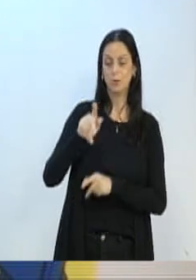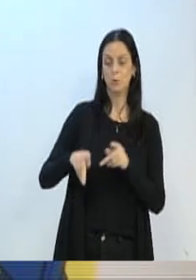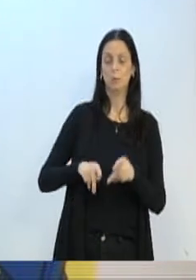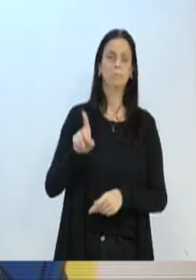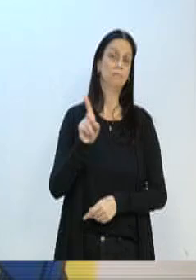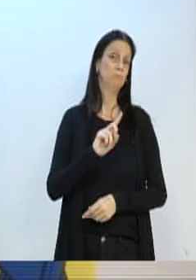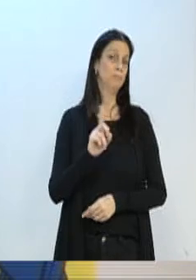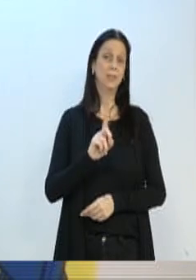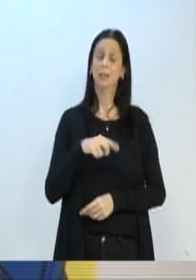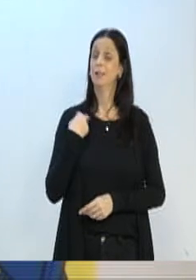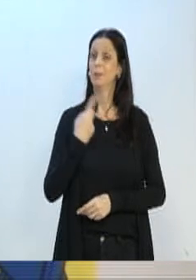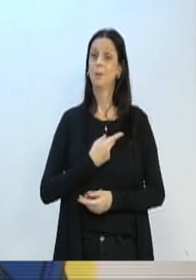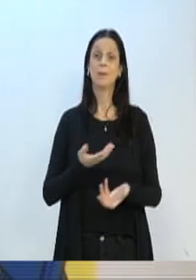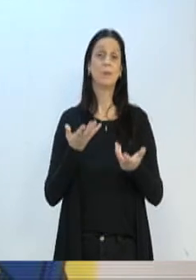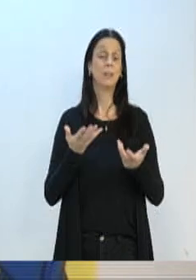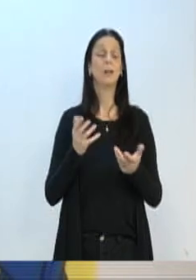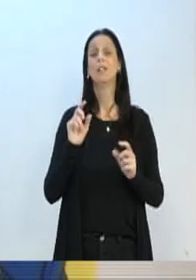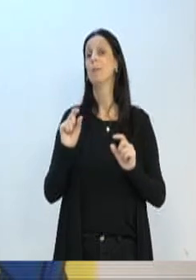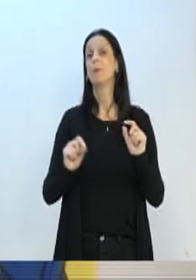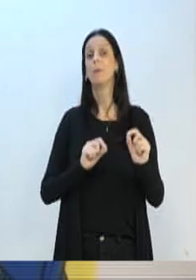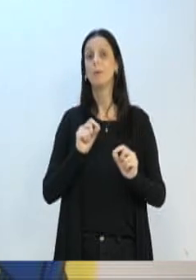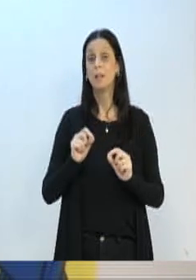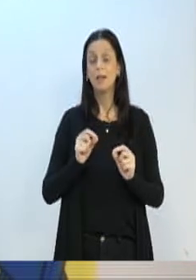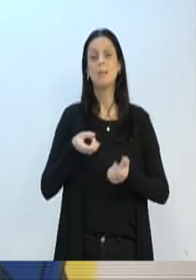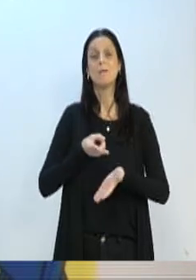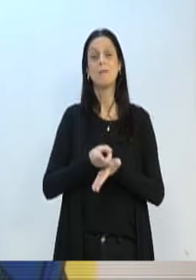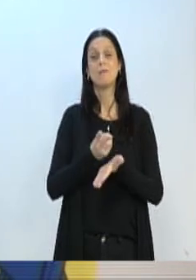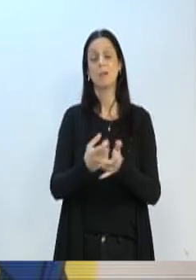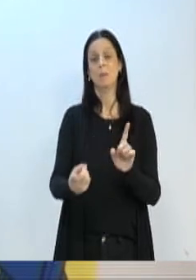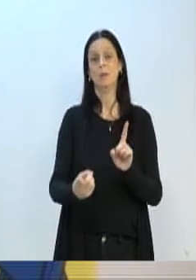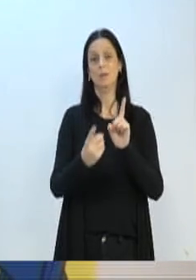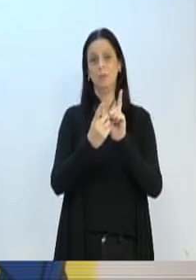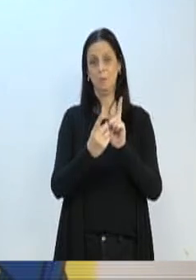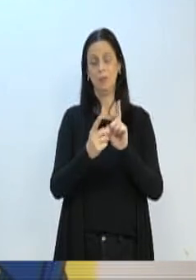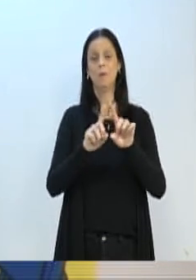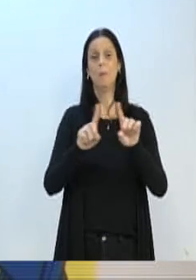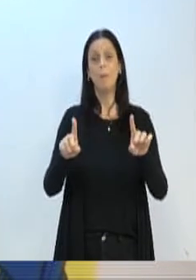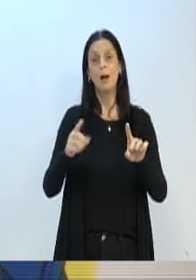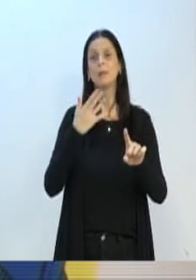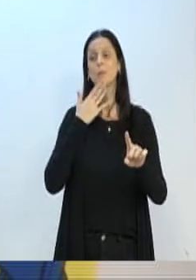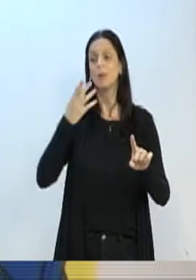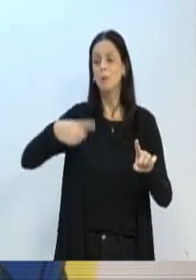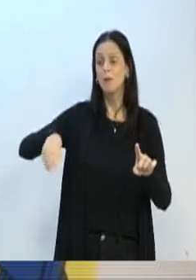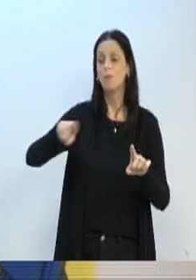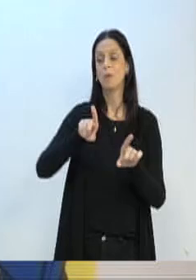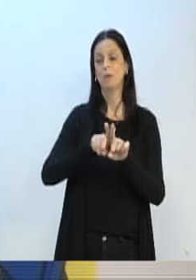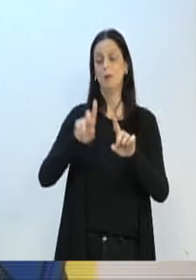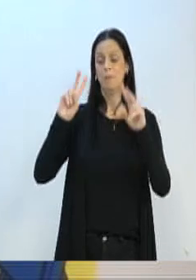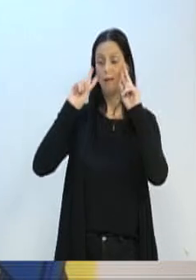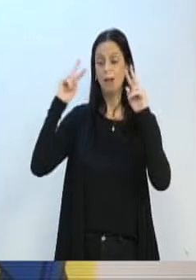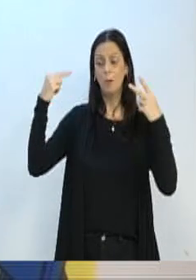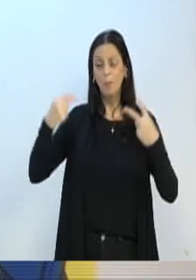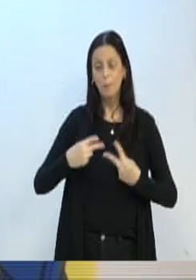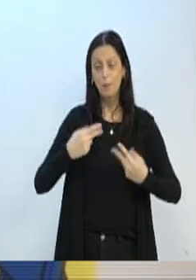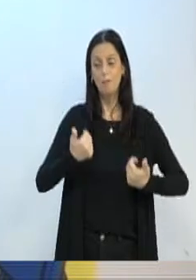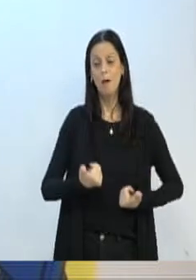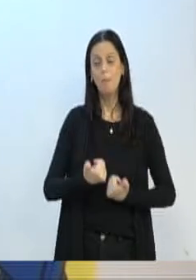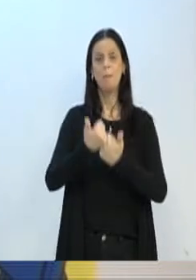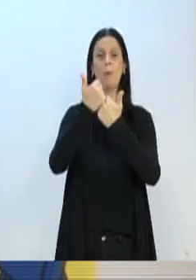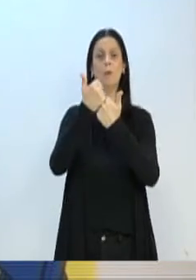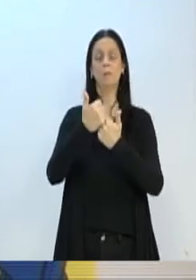esperamos não virar nunca, mas esperamos também reconhecimento e o apoio das senhoras e dos senhores aqui presentes. Muito